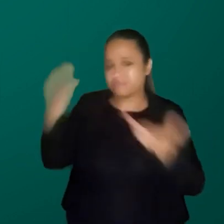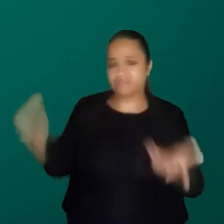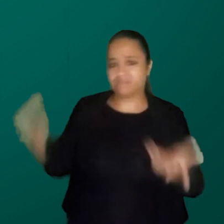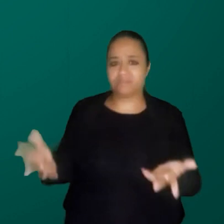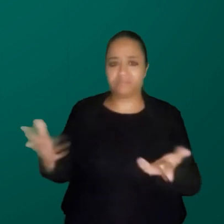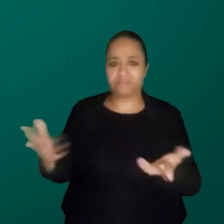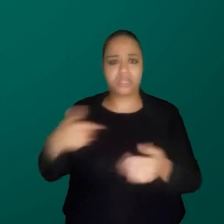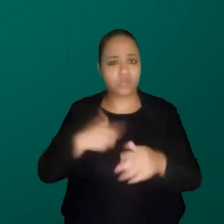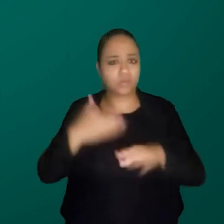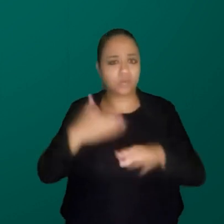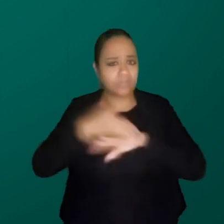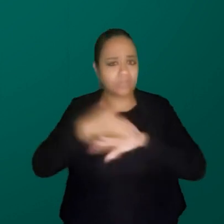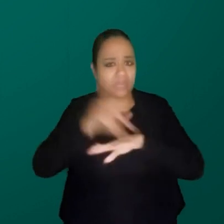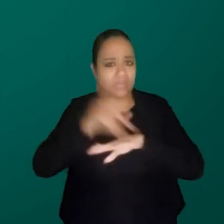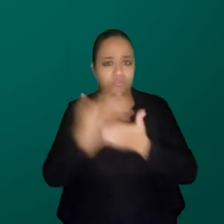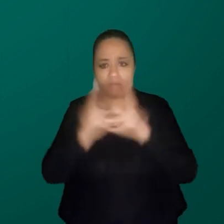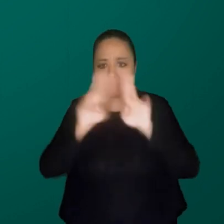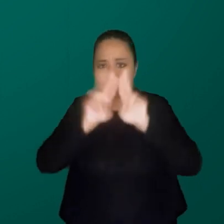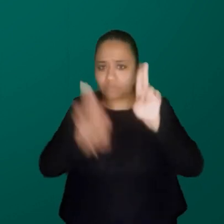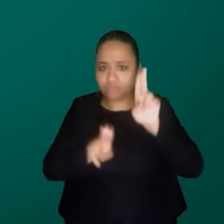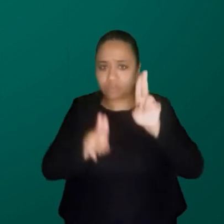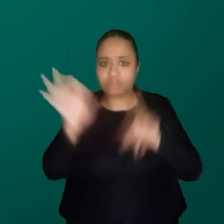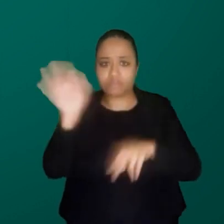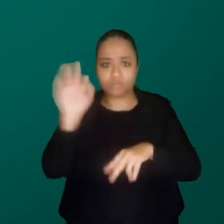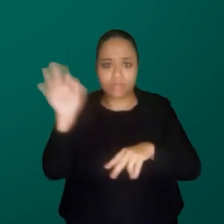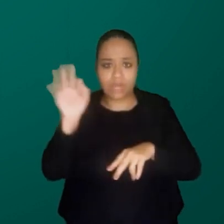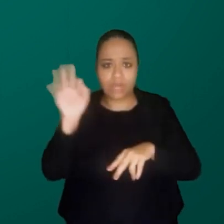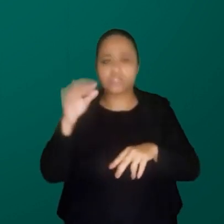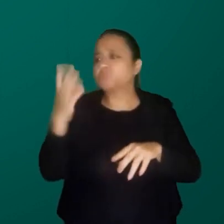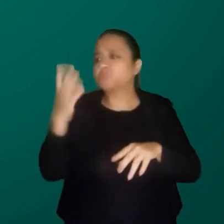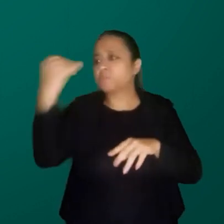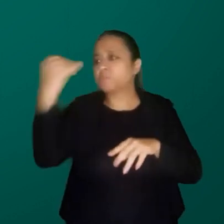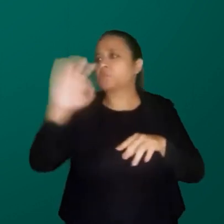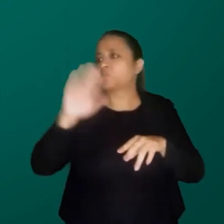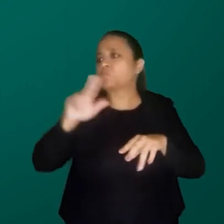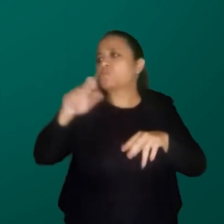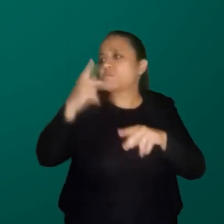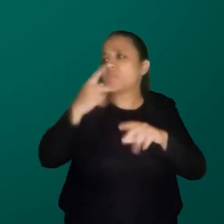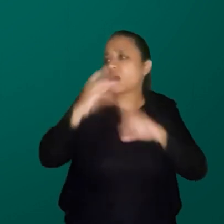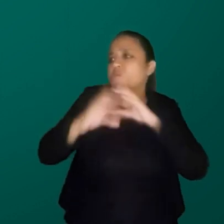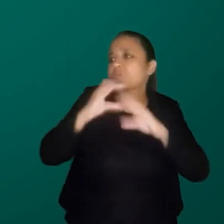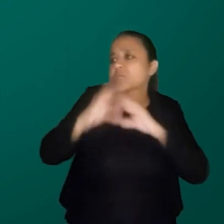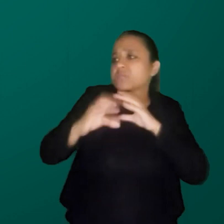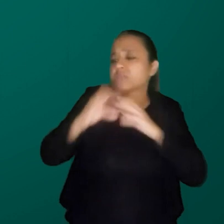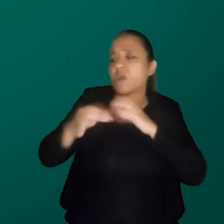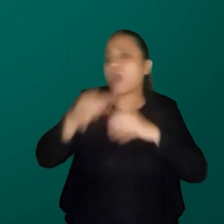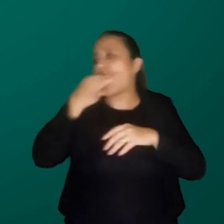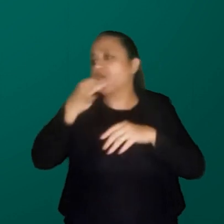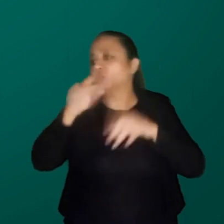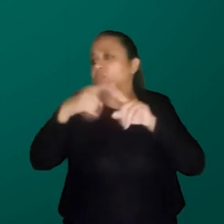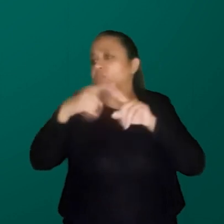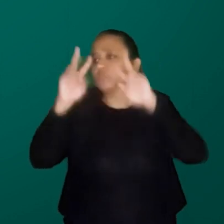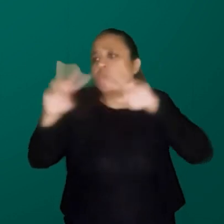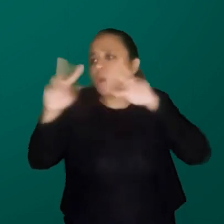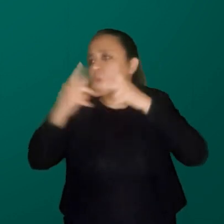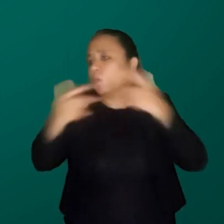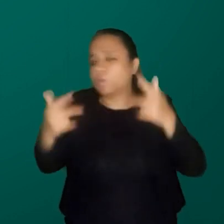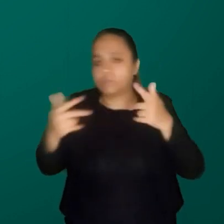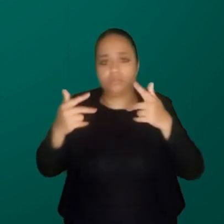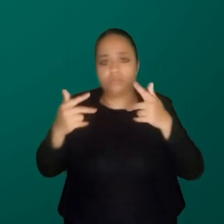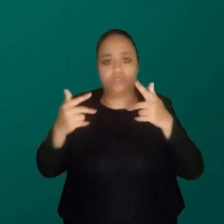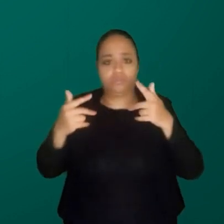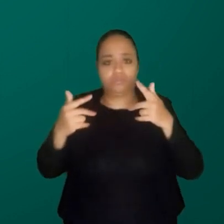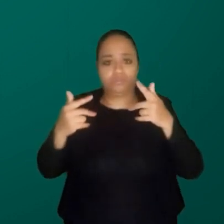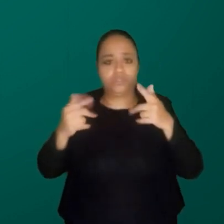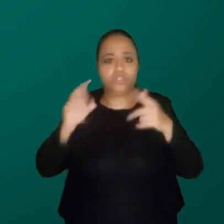desde que entrei no UFRJ, nunca fui chamada para falar de comunicação, de audiovisual. Nunca. Eu sou sempre chamada para falar de gênero e raça na